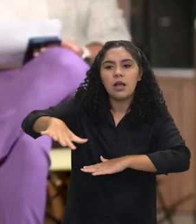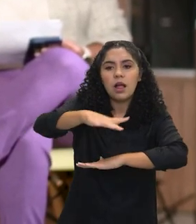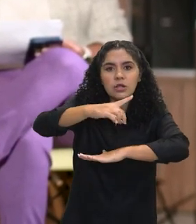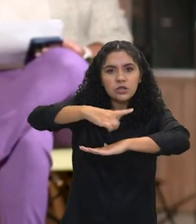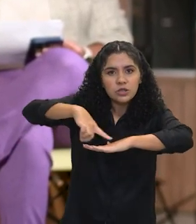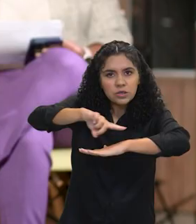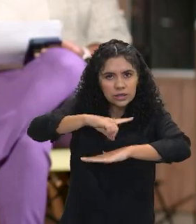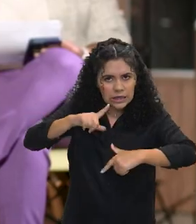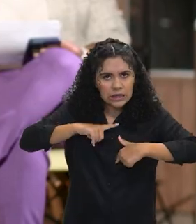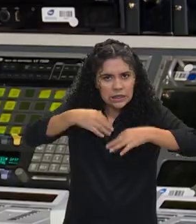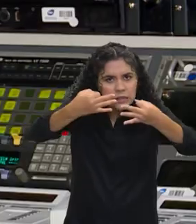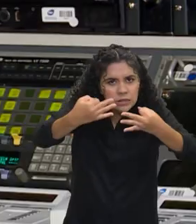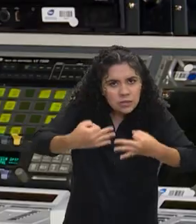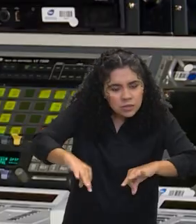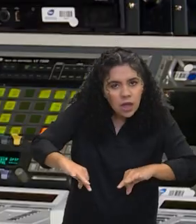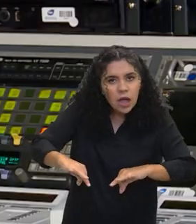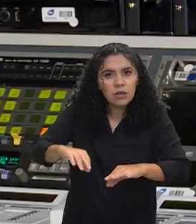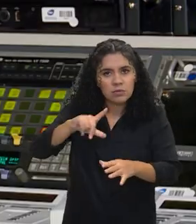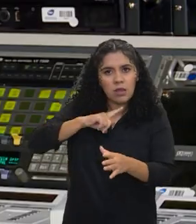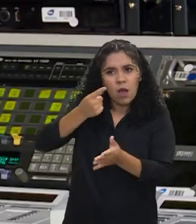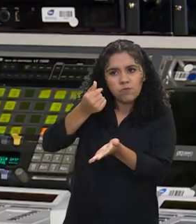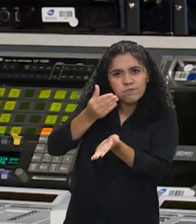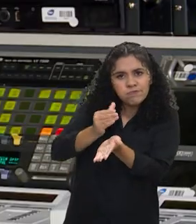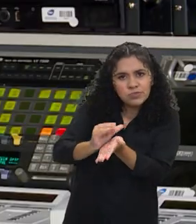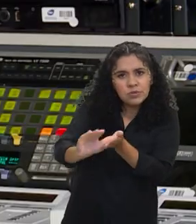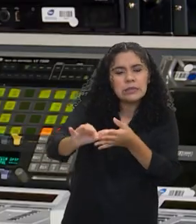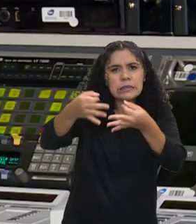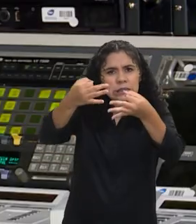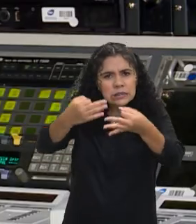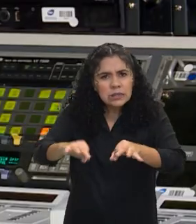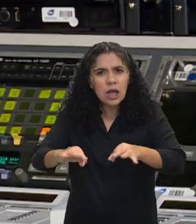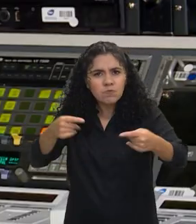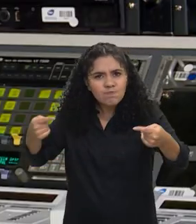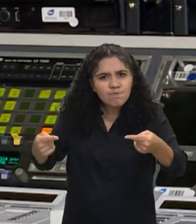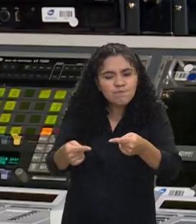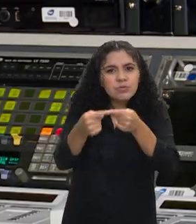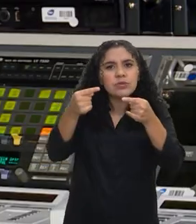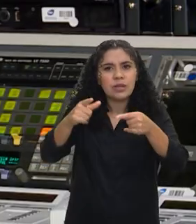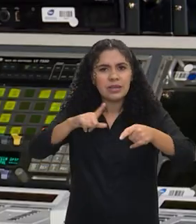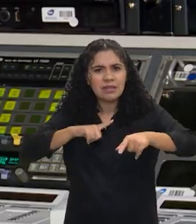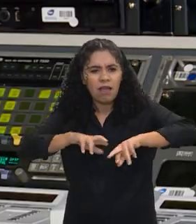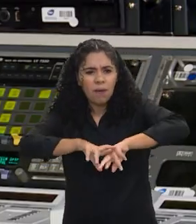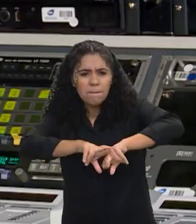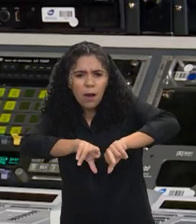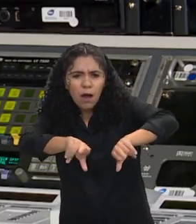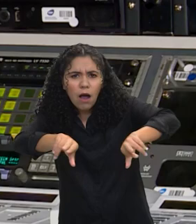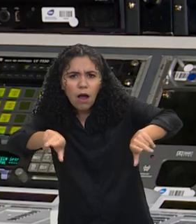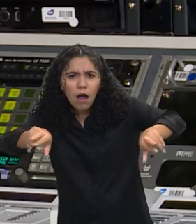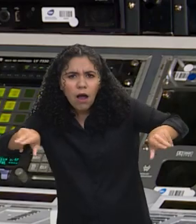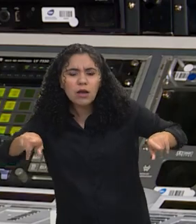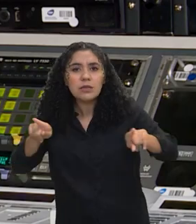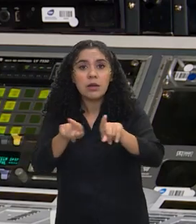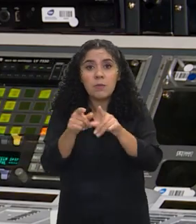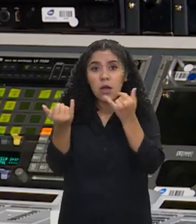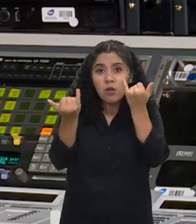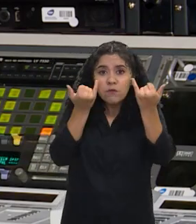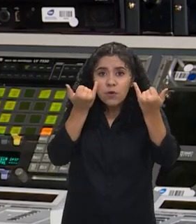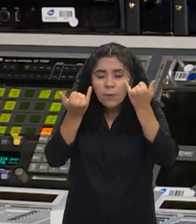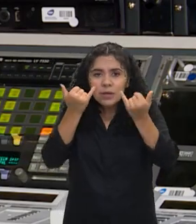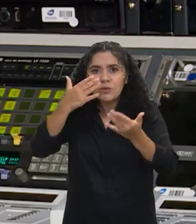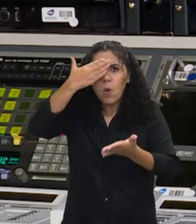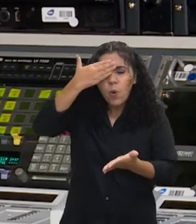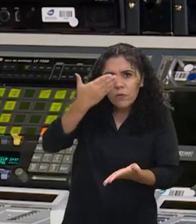financiamento devido para acontecer? A gente tem um ambiente que, no fundo, fortalece pluralismo, diversidade, informações